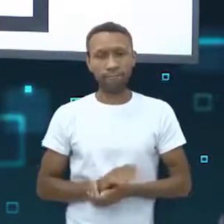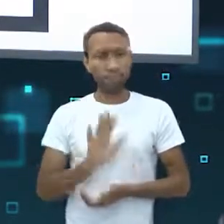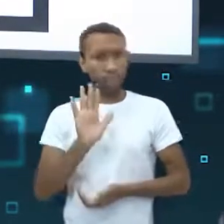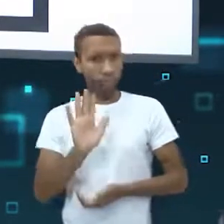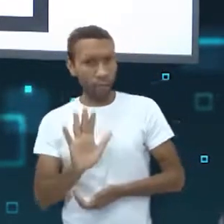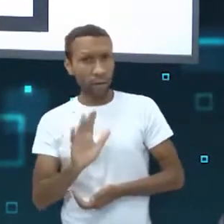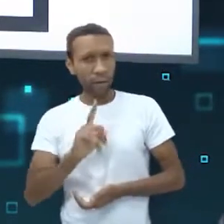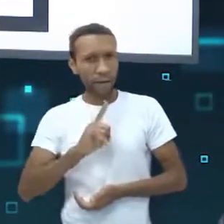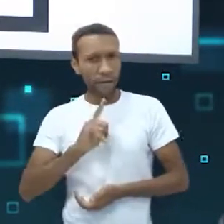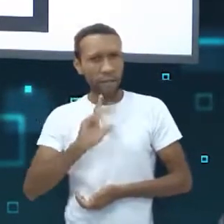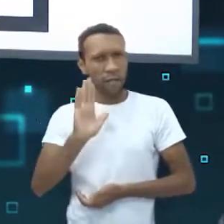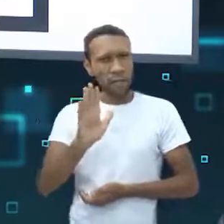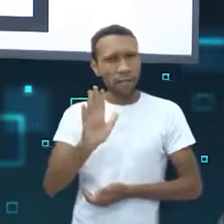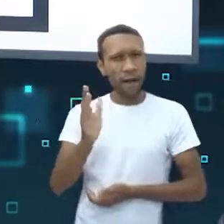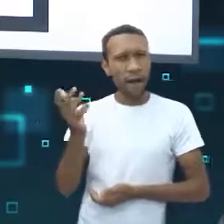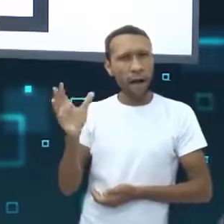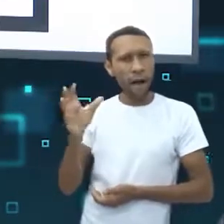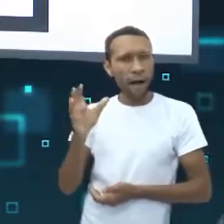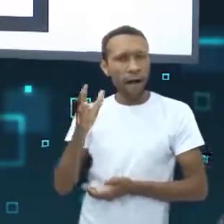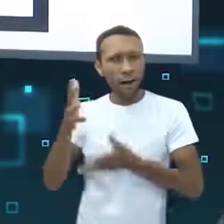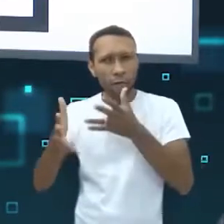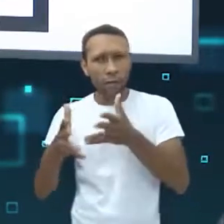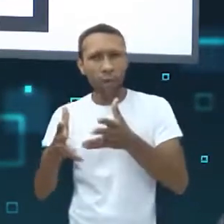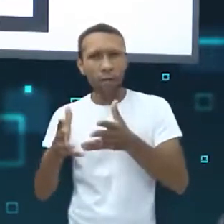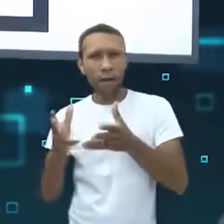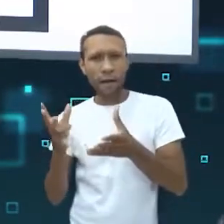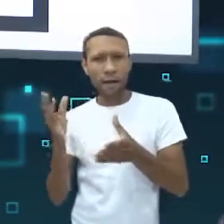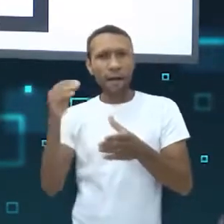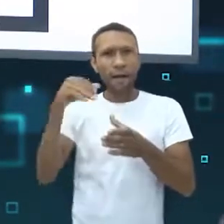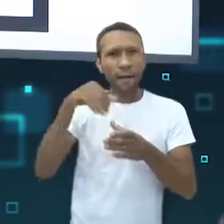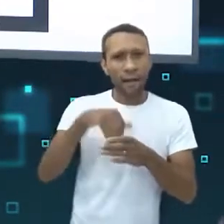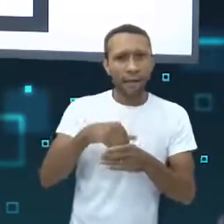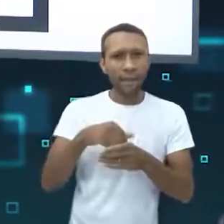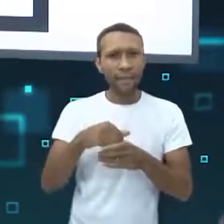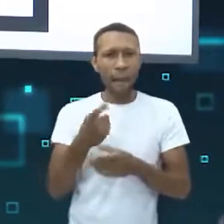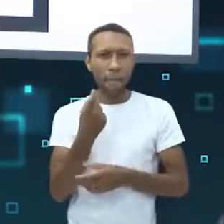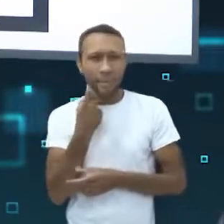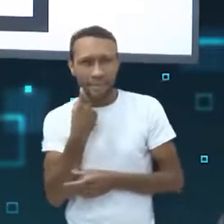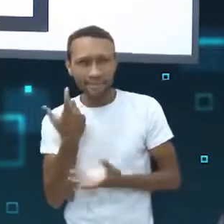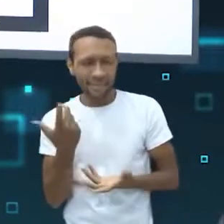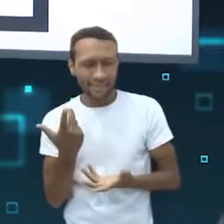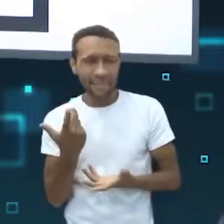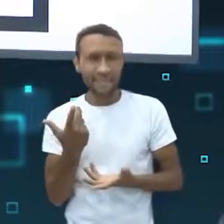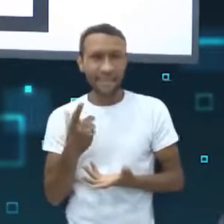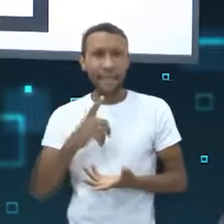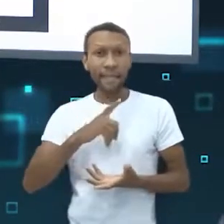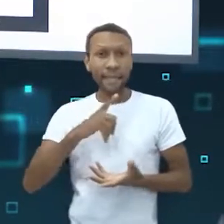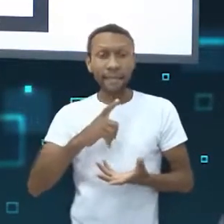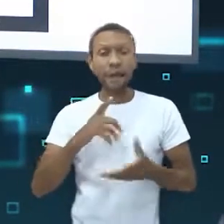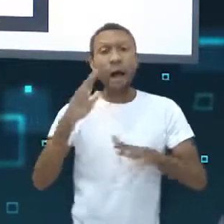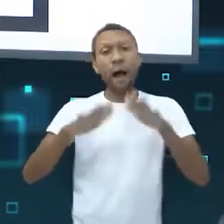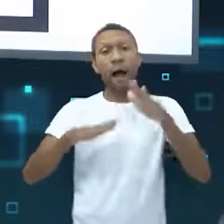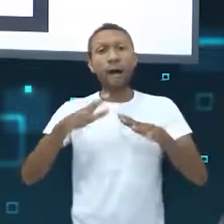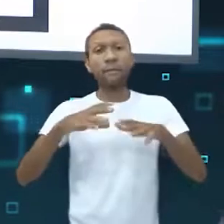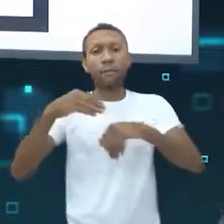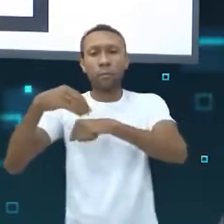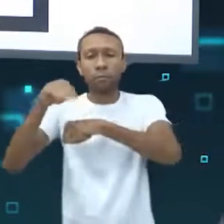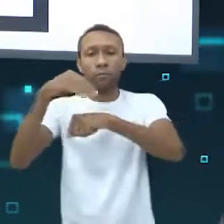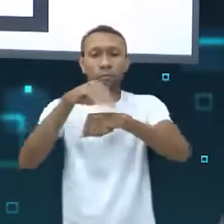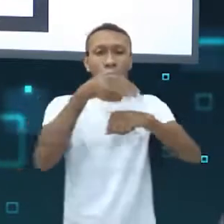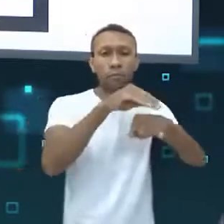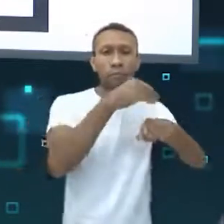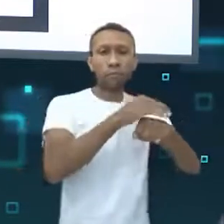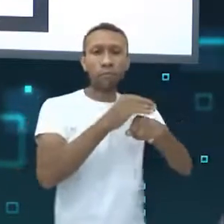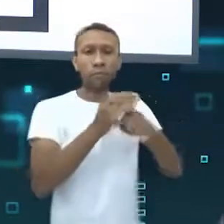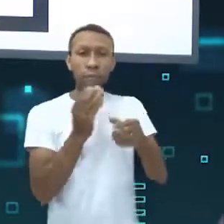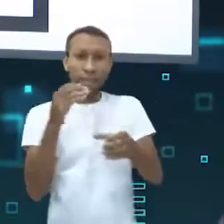detalhe, você já deve ter ouvido a expressão, caiu na rede é peixe, né? Isso quer dizer que conteúdos postados na internet